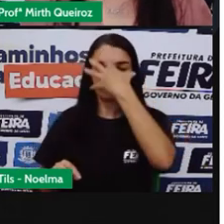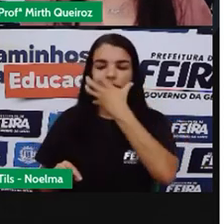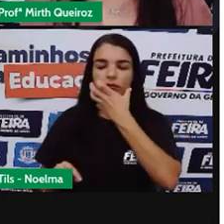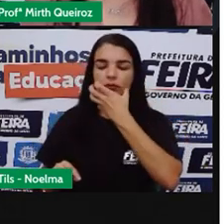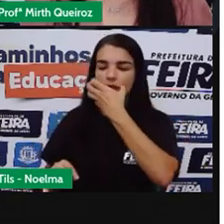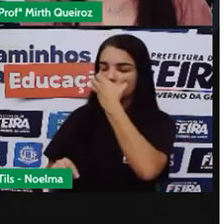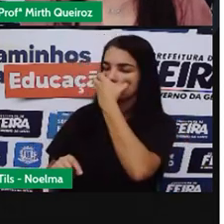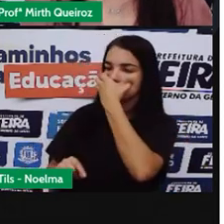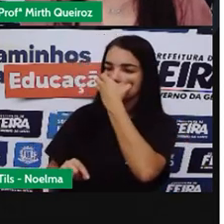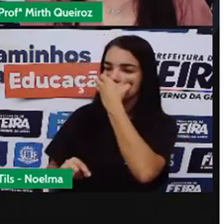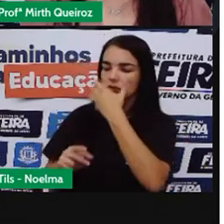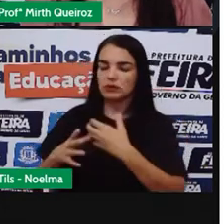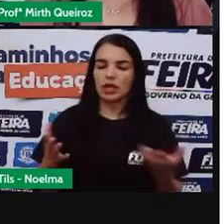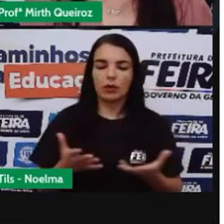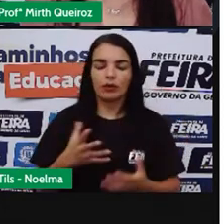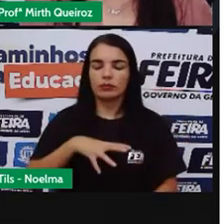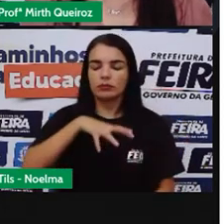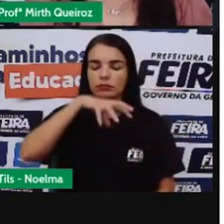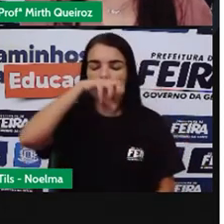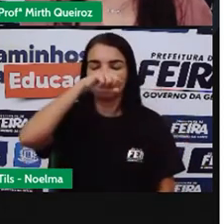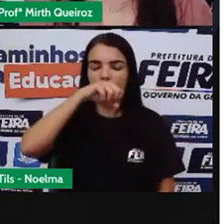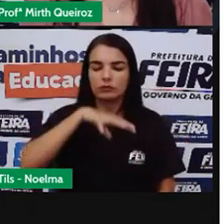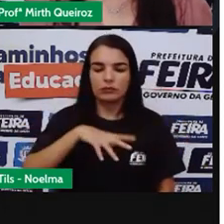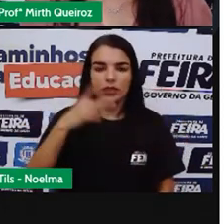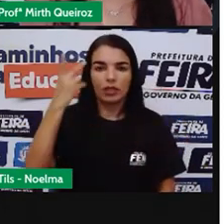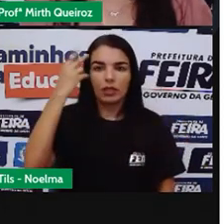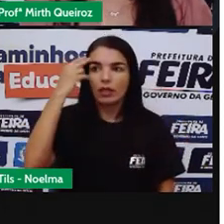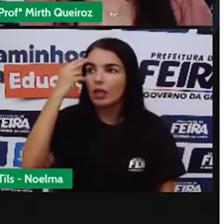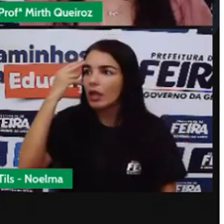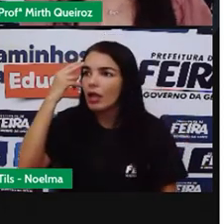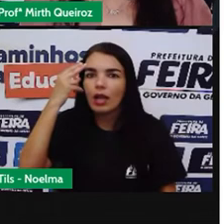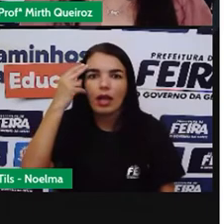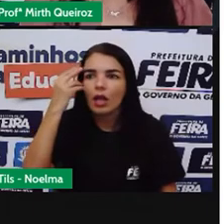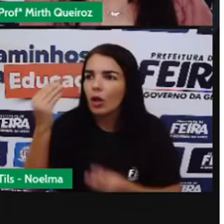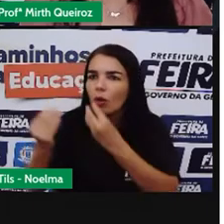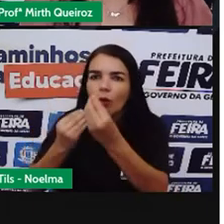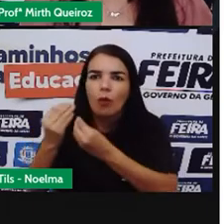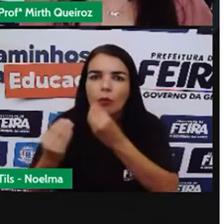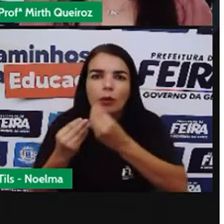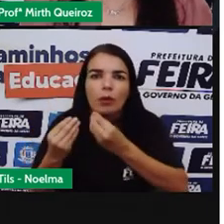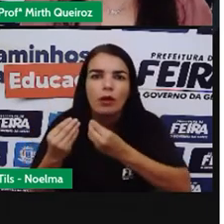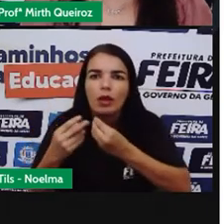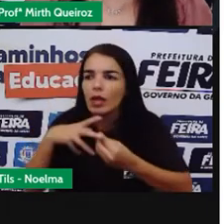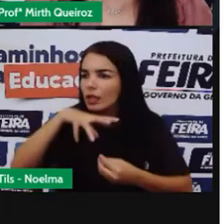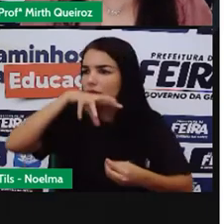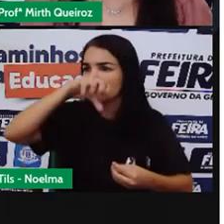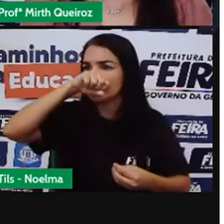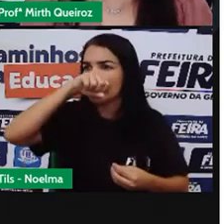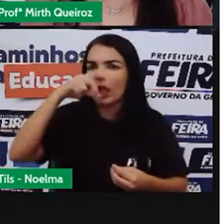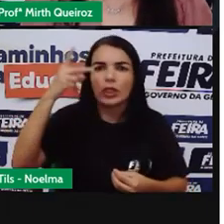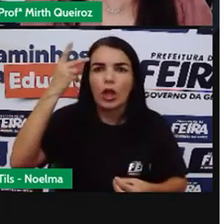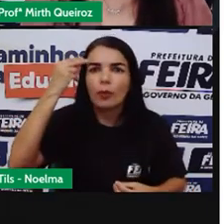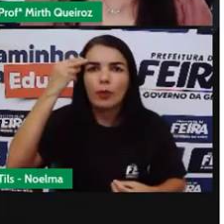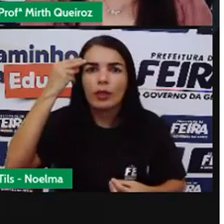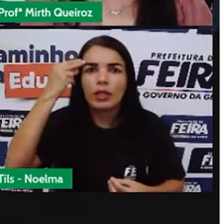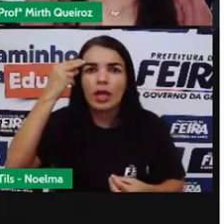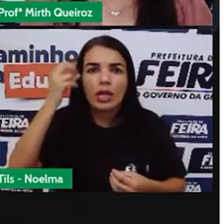sobre o rosto e respire normalmente. Respirar normalmente, a cabina